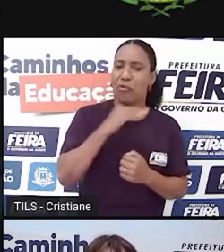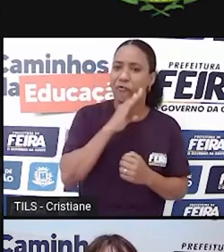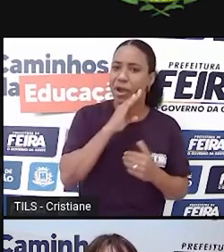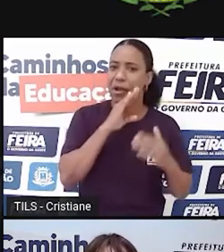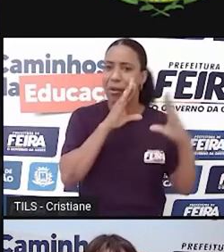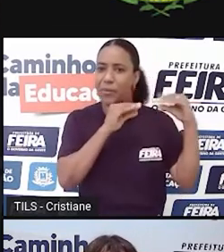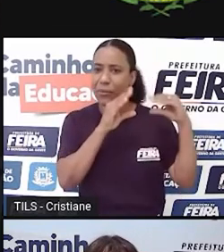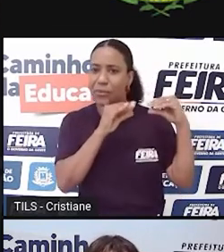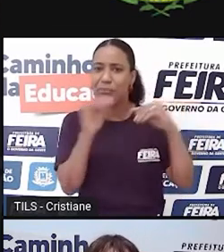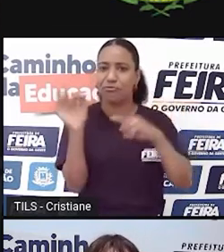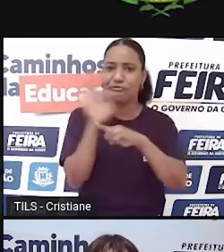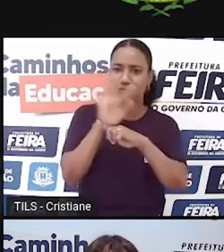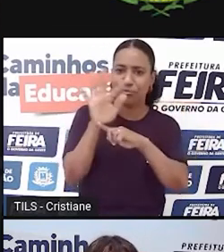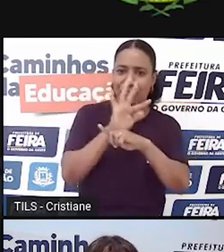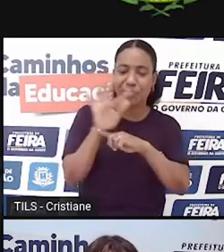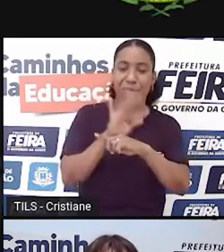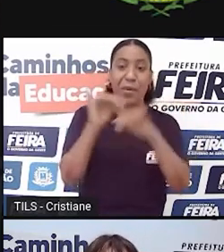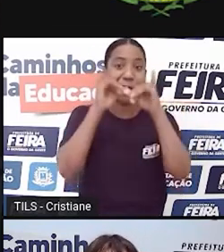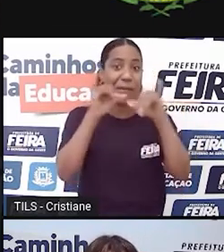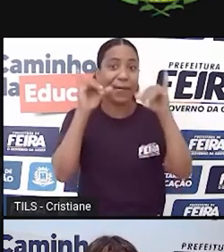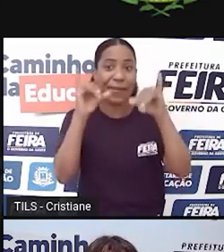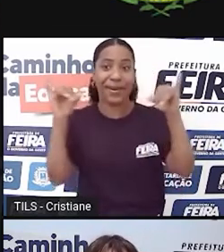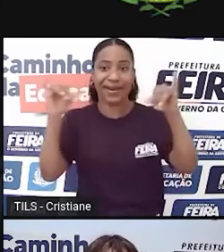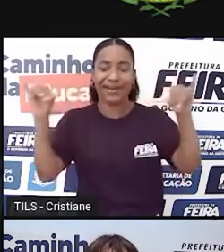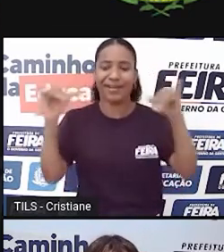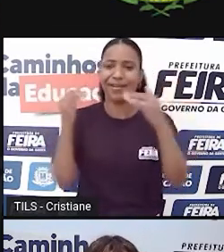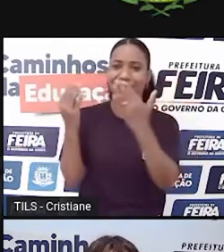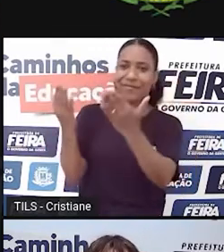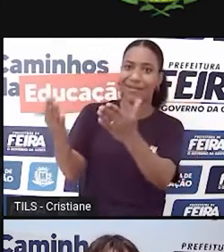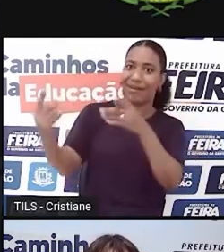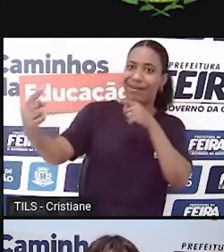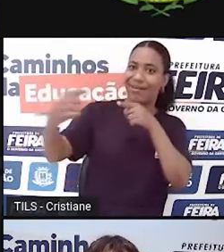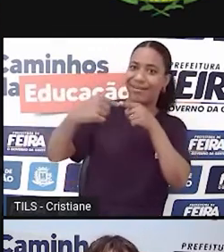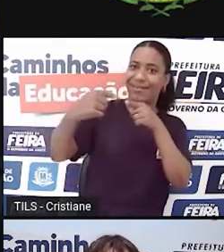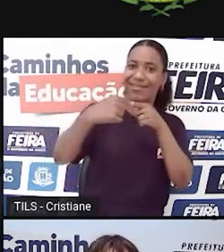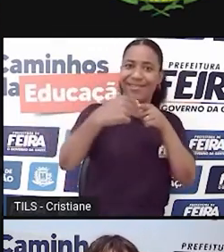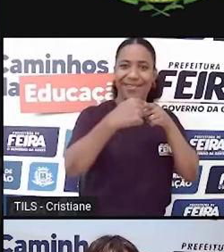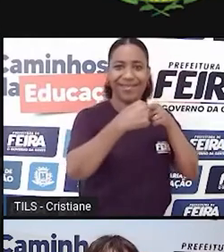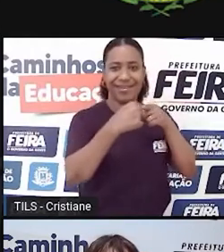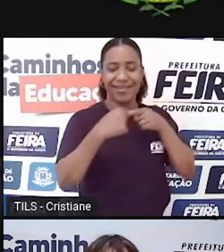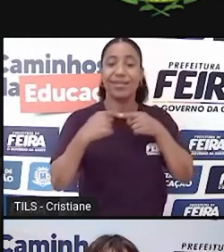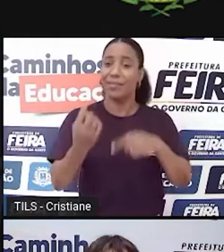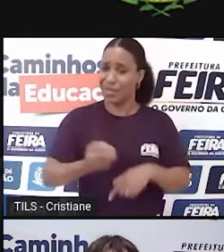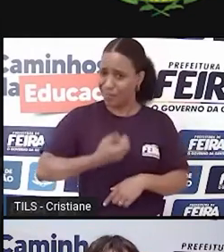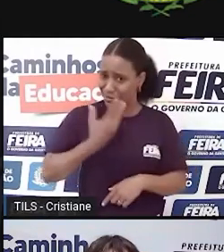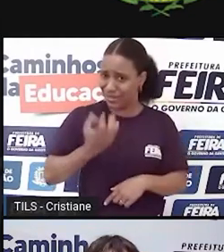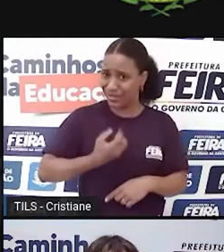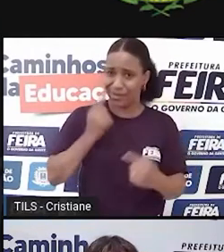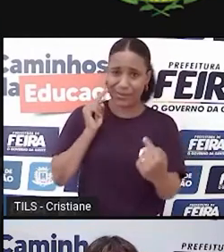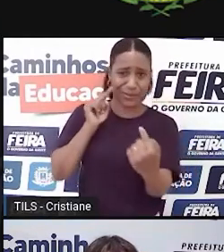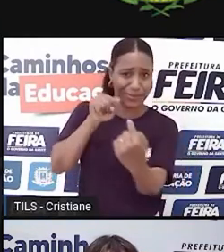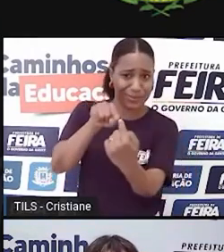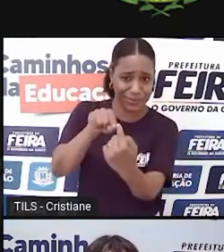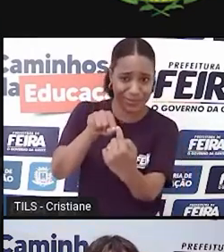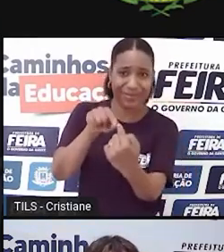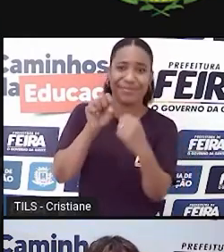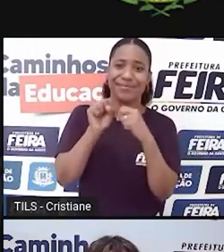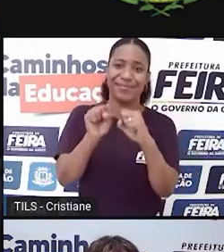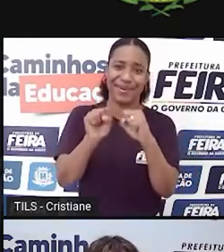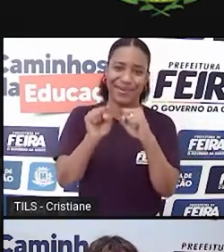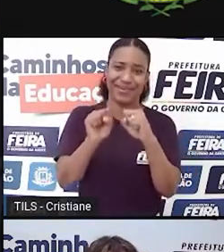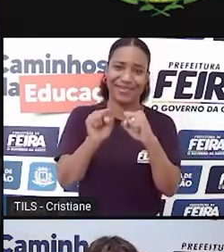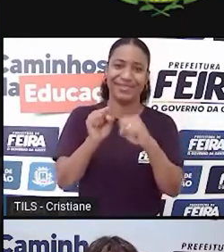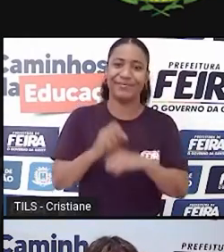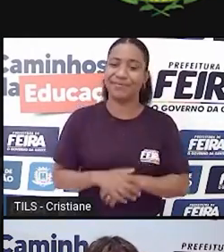filmes, nos outdoors, nas propagandas e na poesia também. Bem interessante isso. Agora, Cláudia, eu confesso